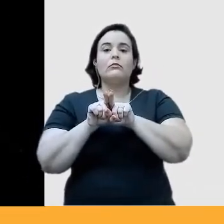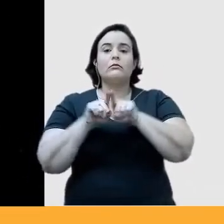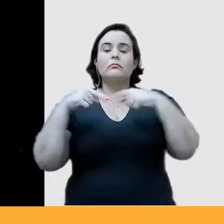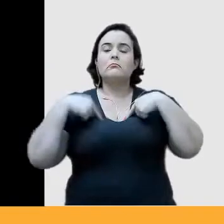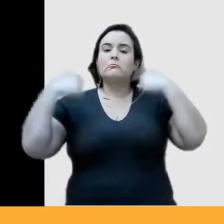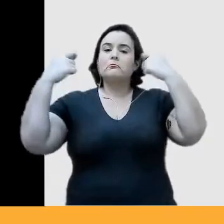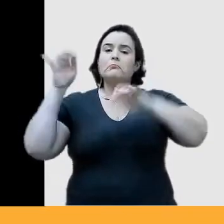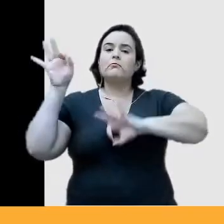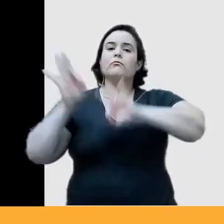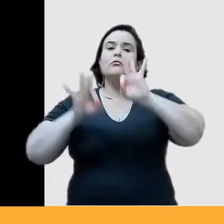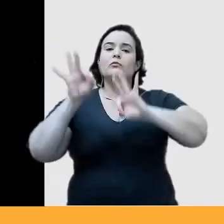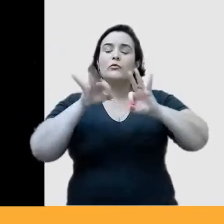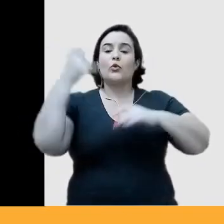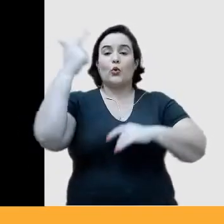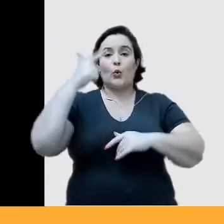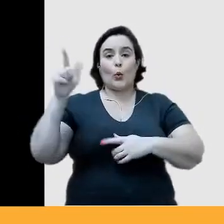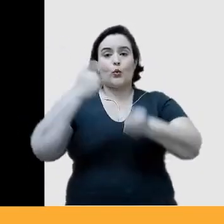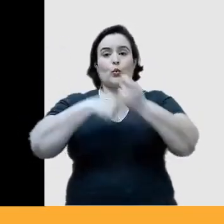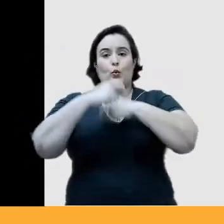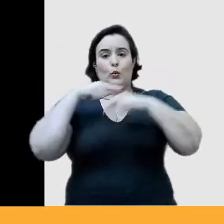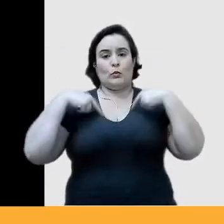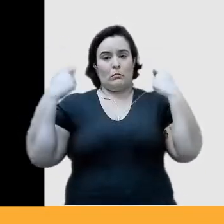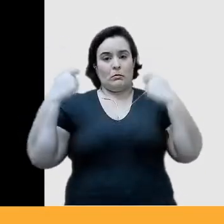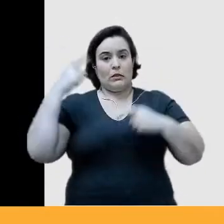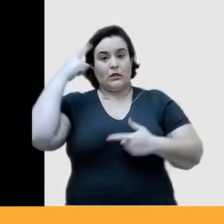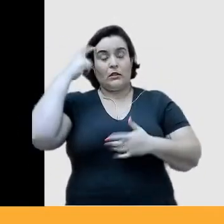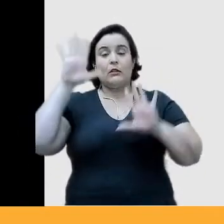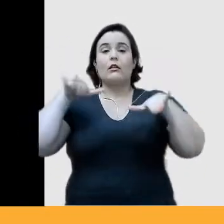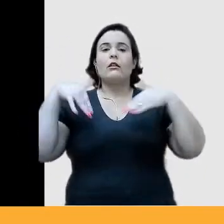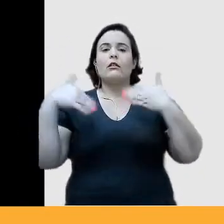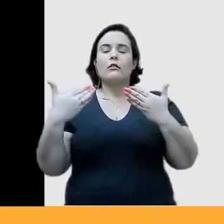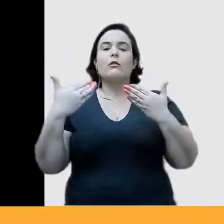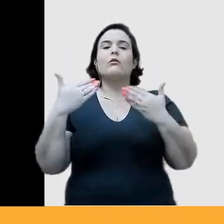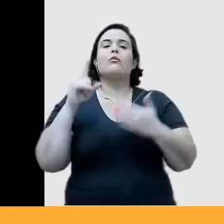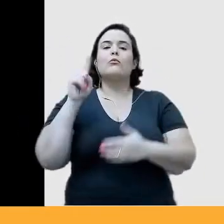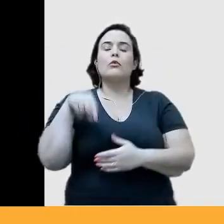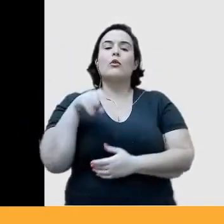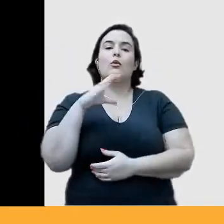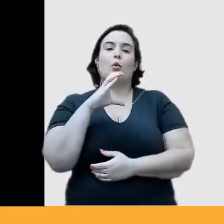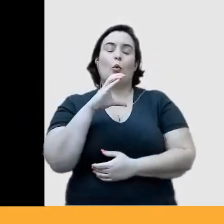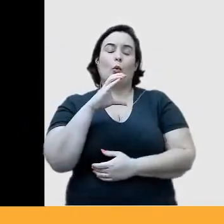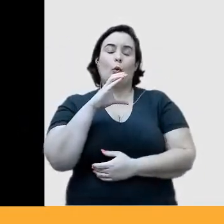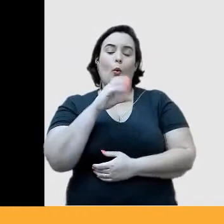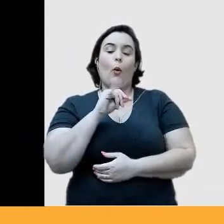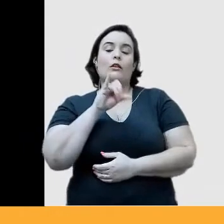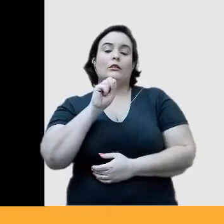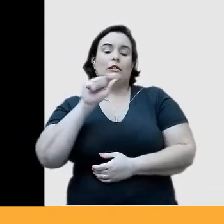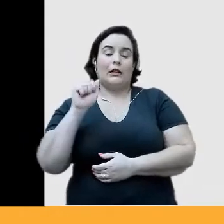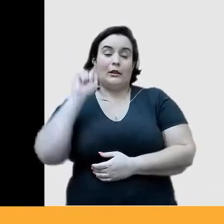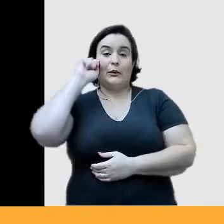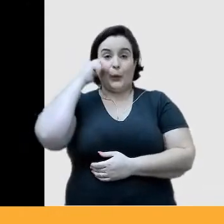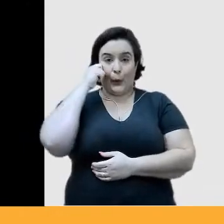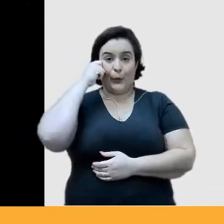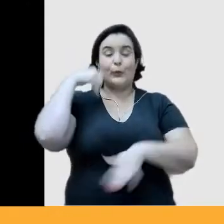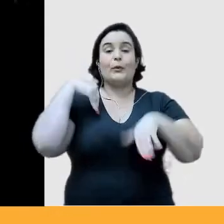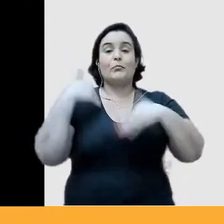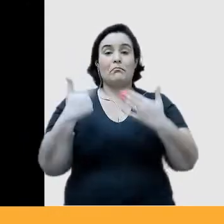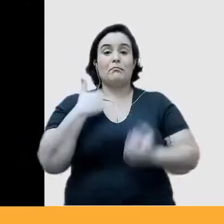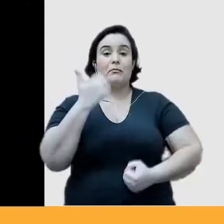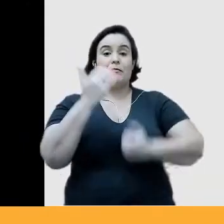que montar um outro negócio e tal. então saí do Coisa de Criouro e montei a Nota Preta